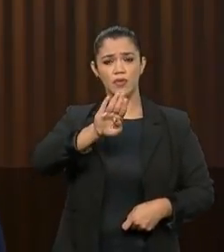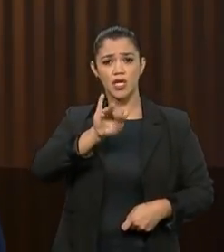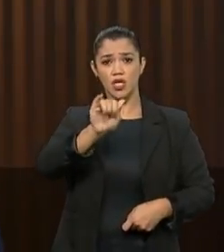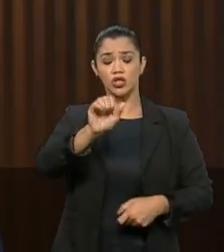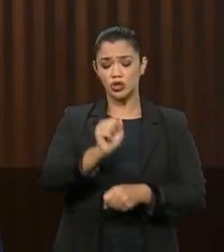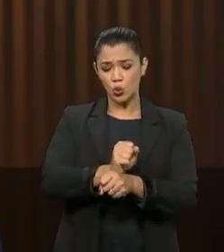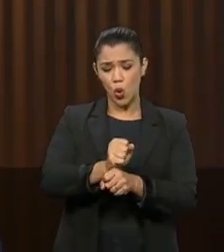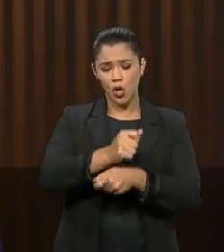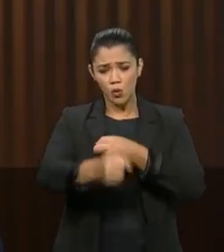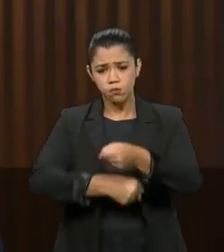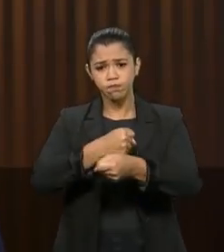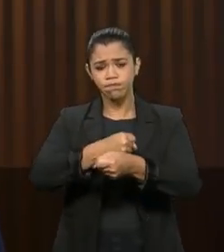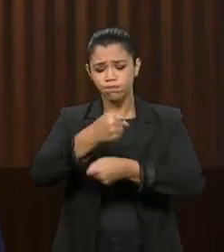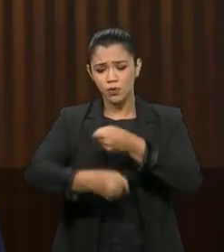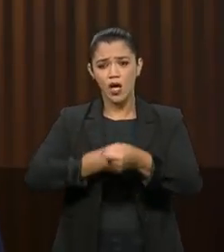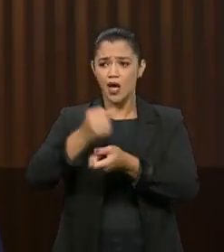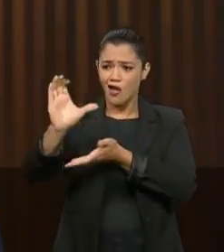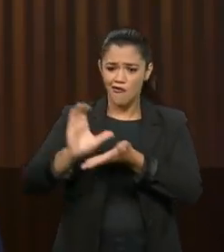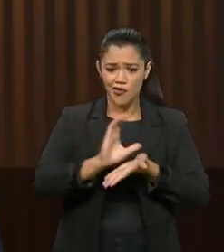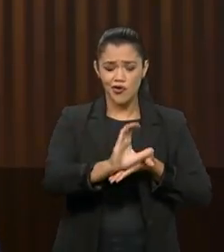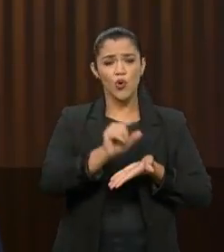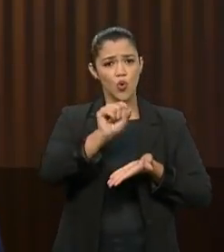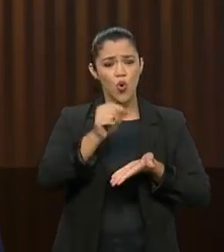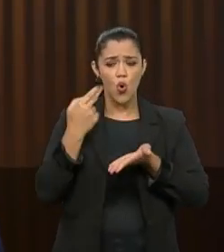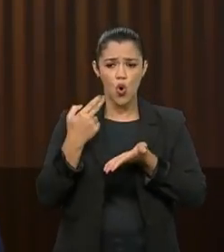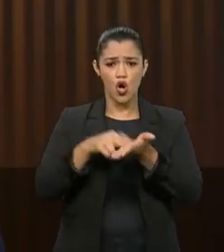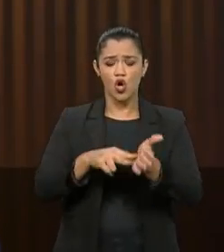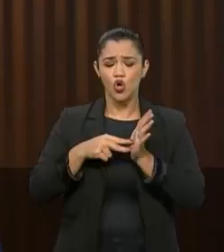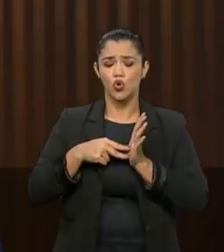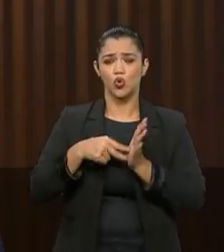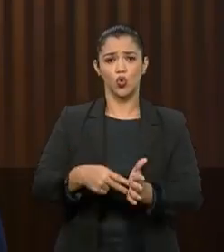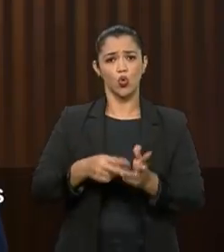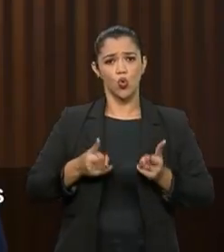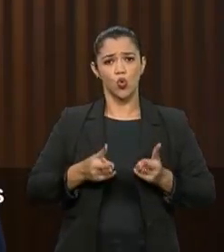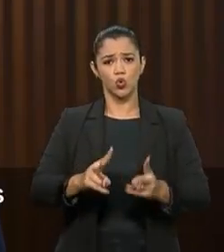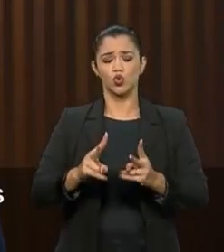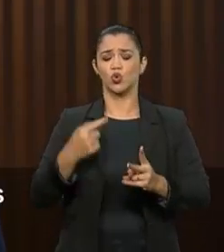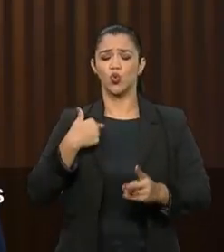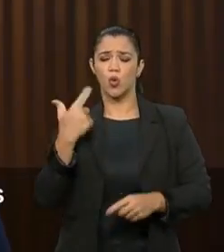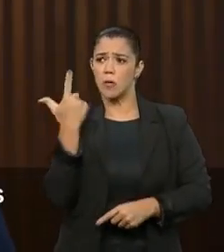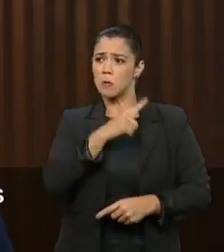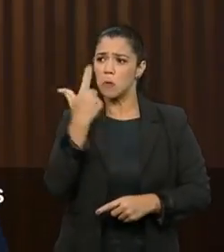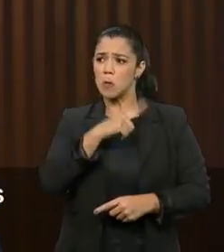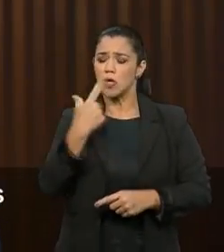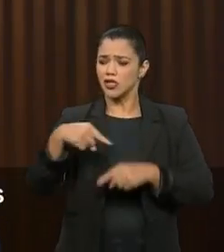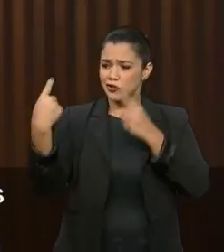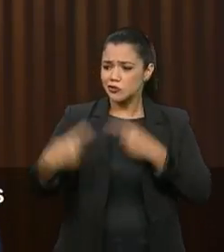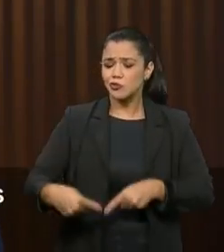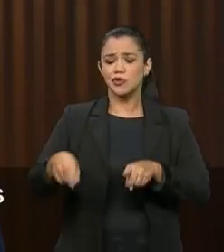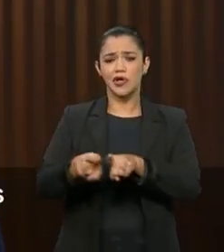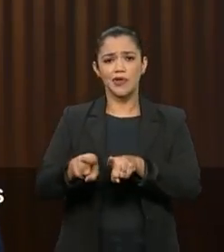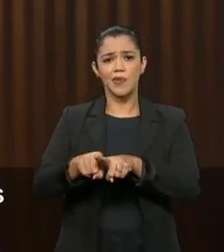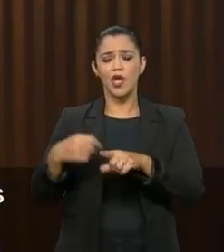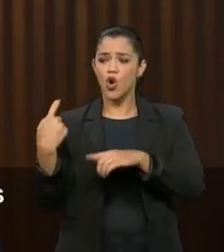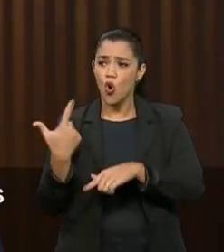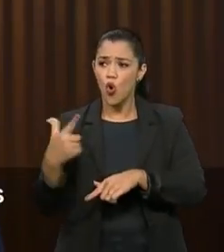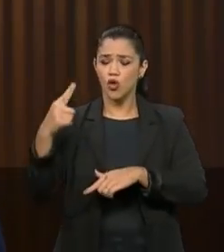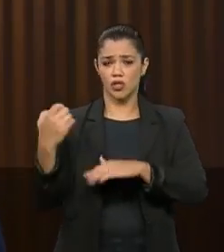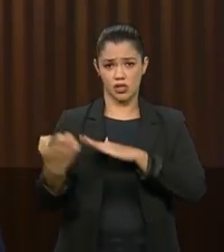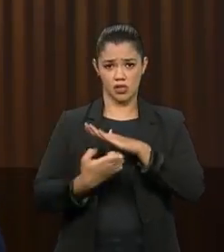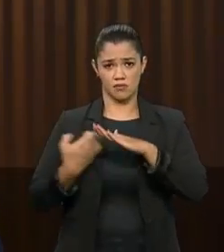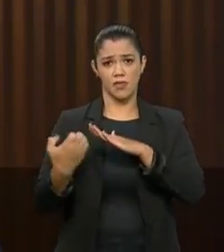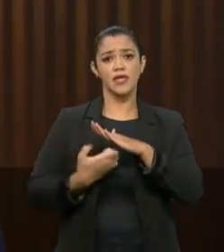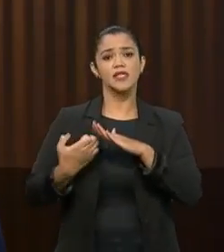em investimentos para que os Correios permaneçam competitivos e possam disputar o mercado com as outras empresas